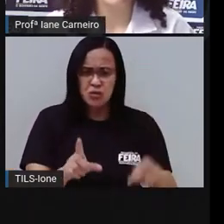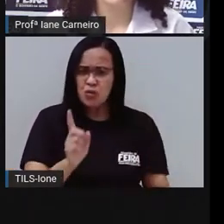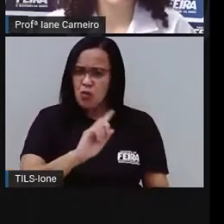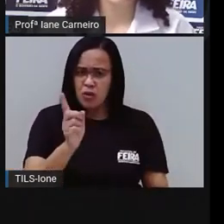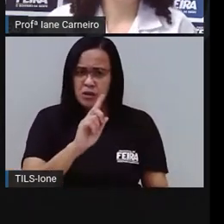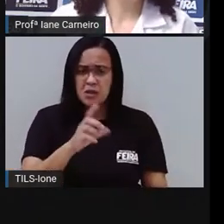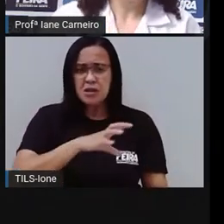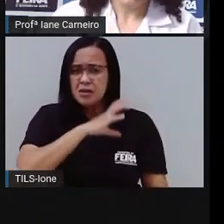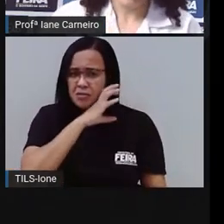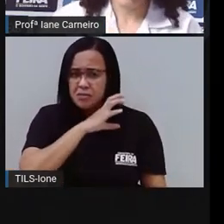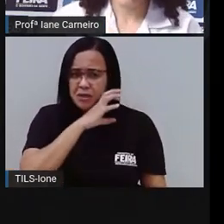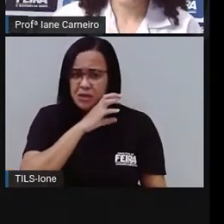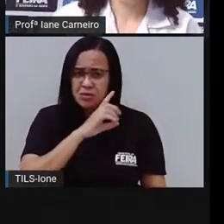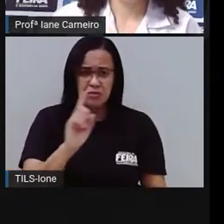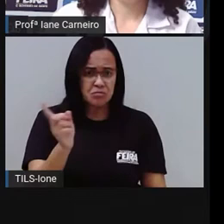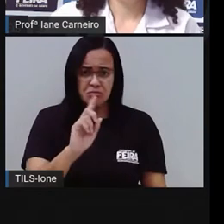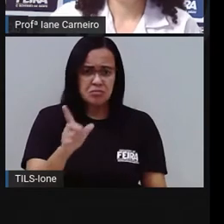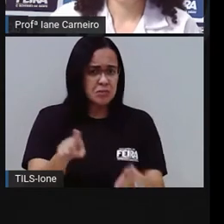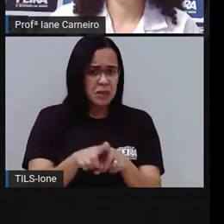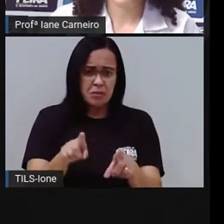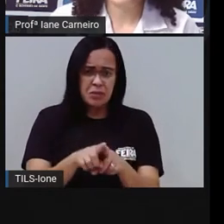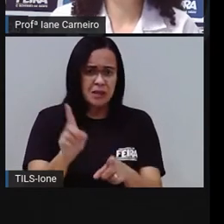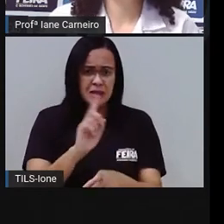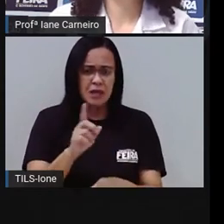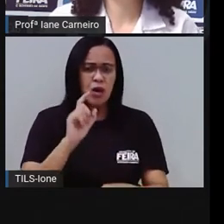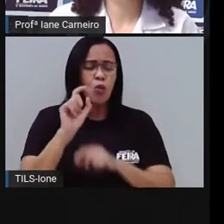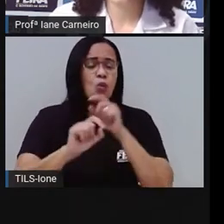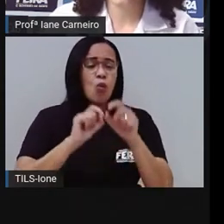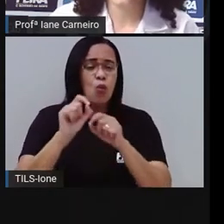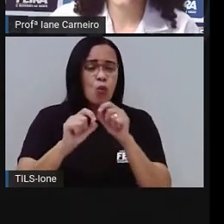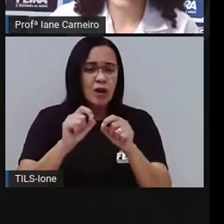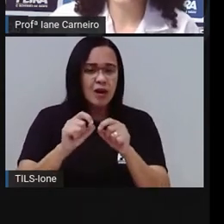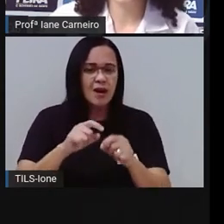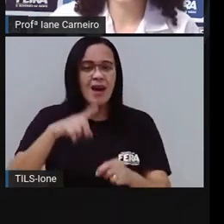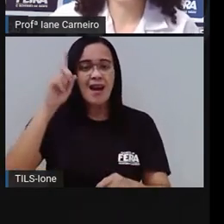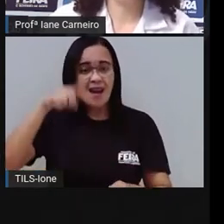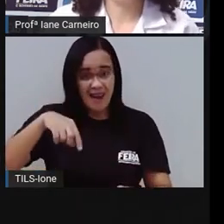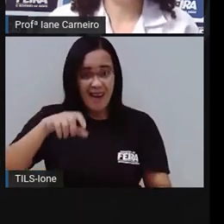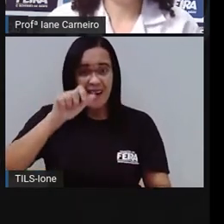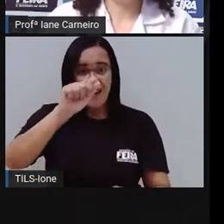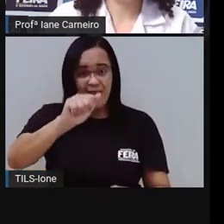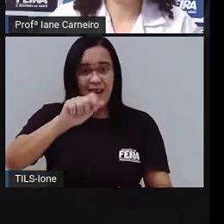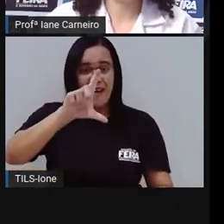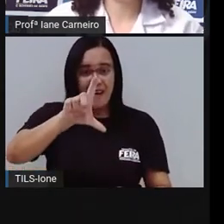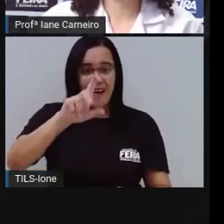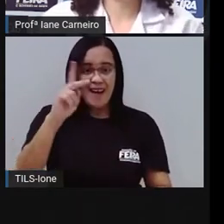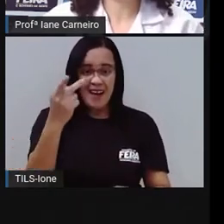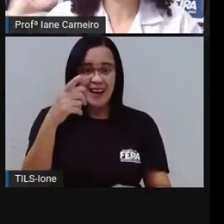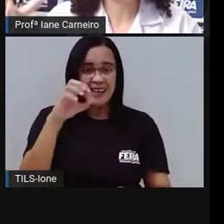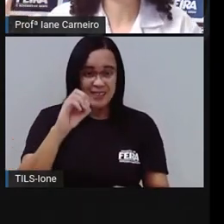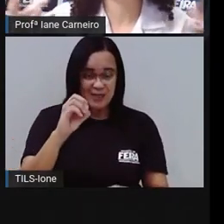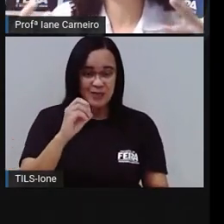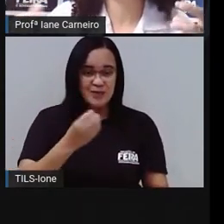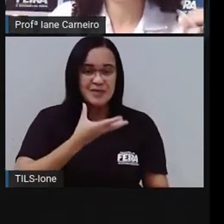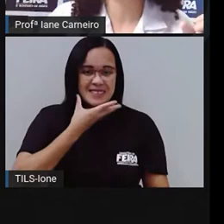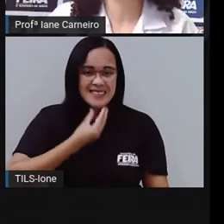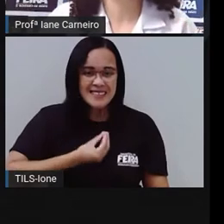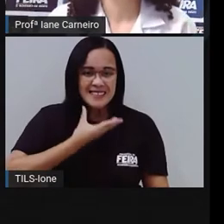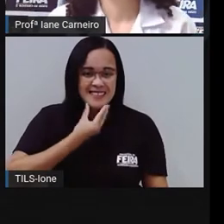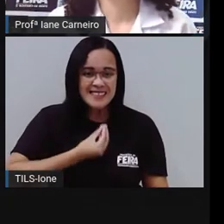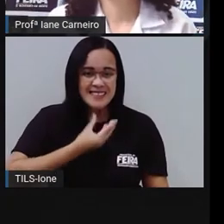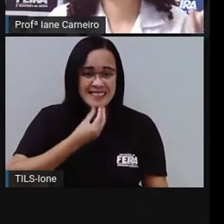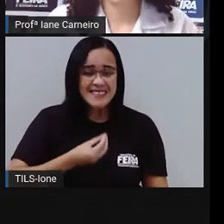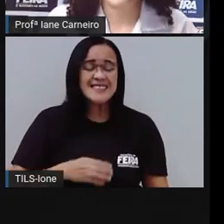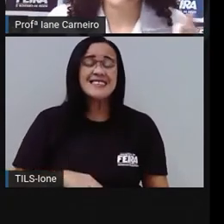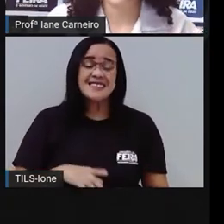barba. Ó, é o alho, né? Vocês já viram um alho, uma plantação de alho,